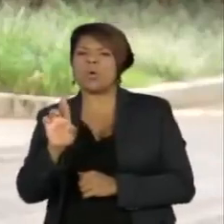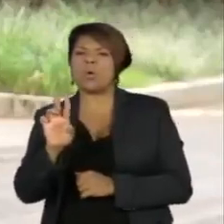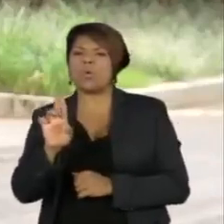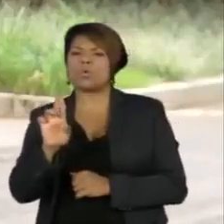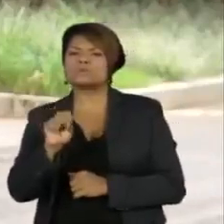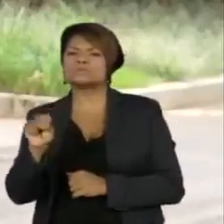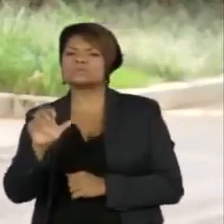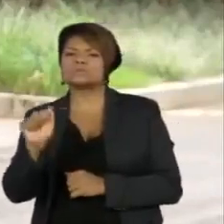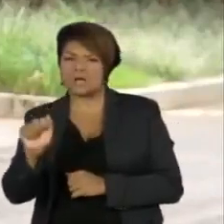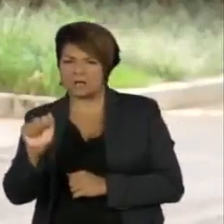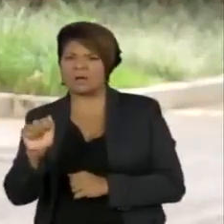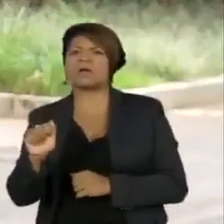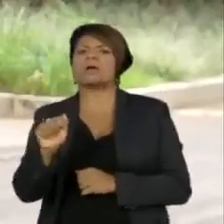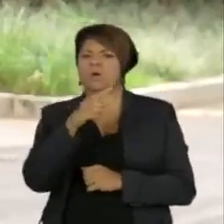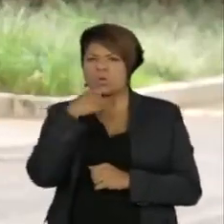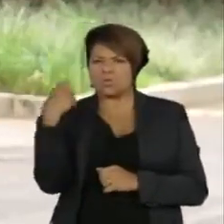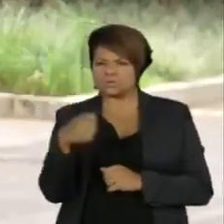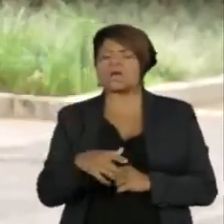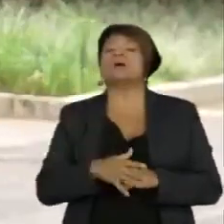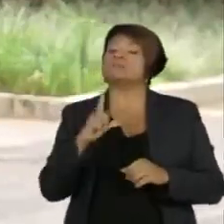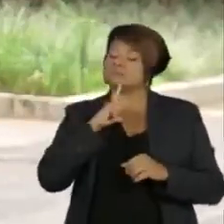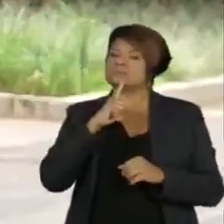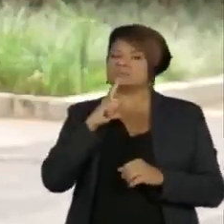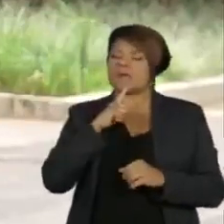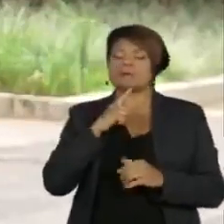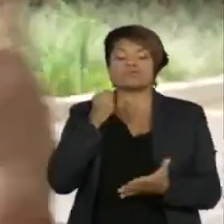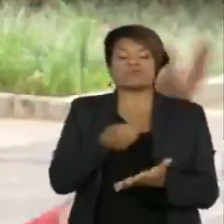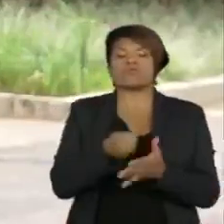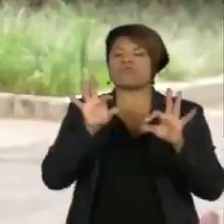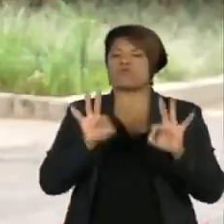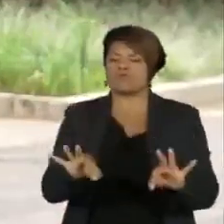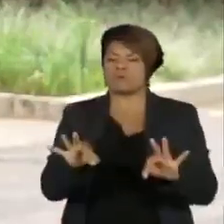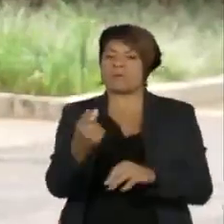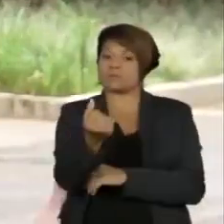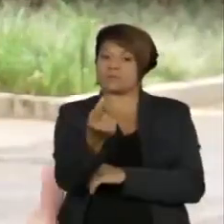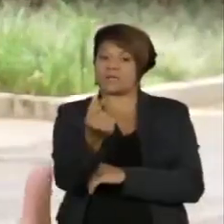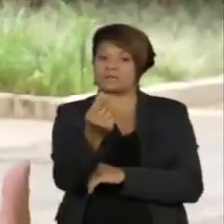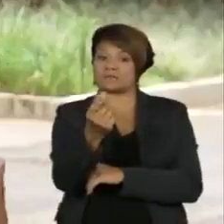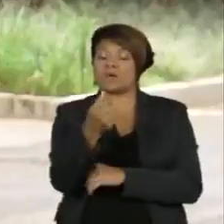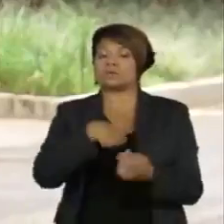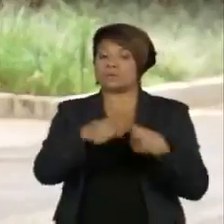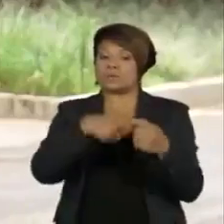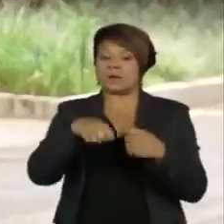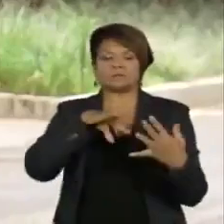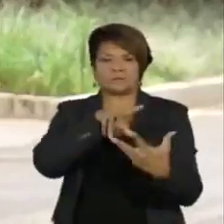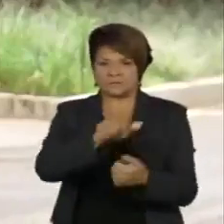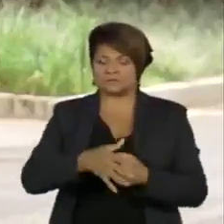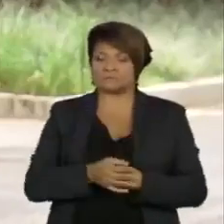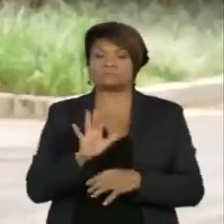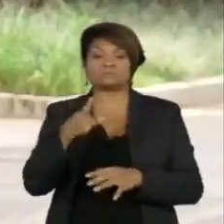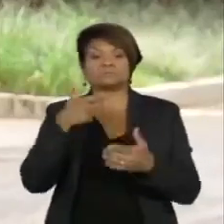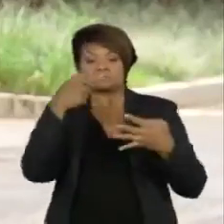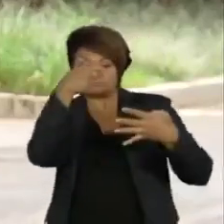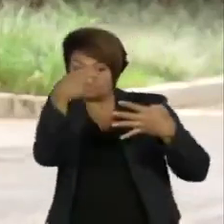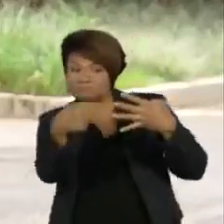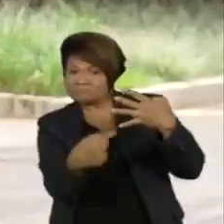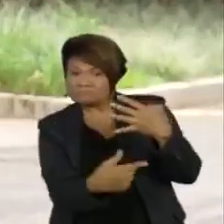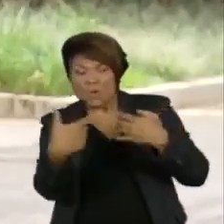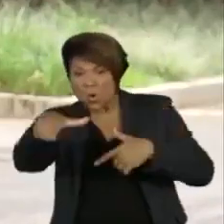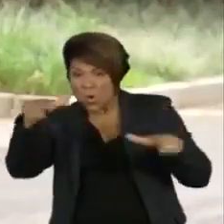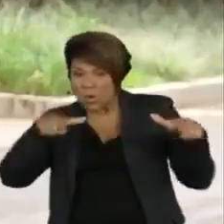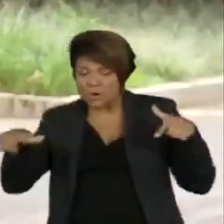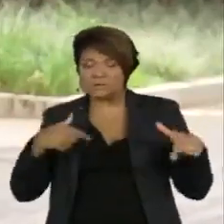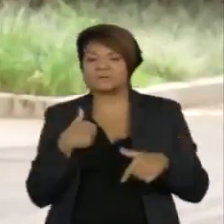teve o preço confirmado no mercado internacional. Para as outras vacinas em desenvolvimento, valores